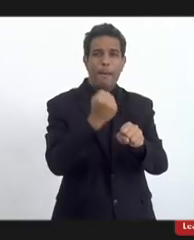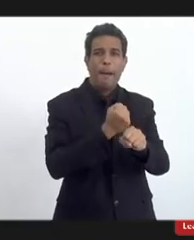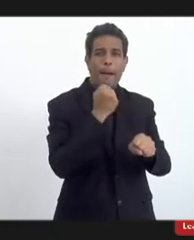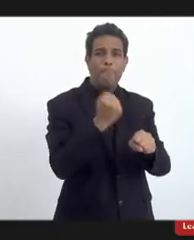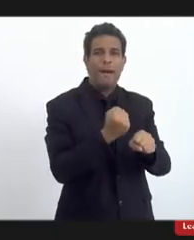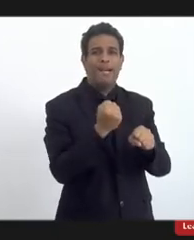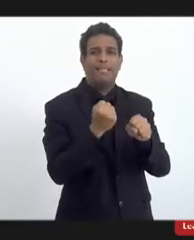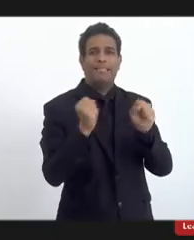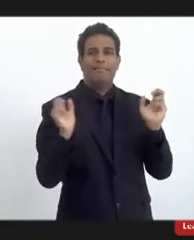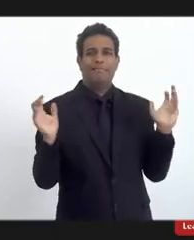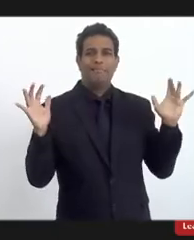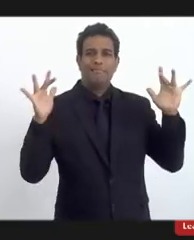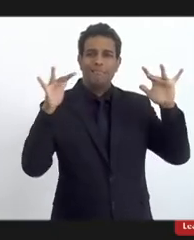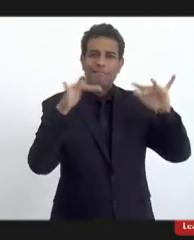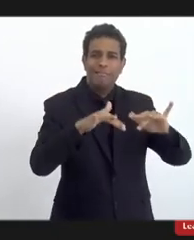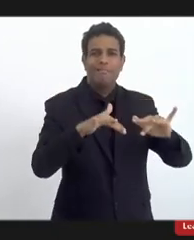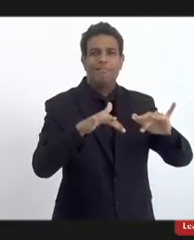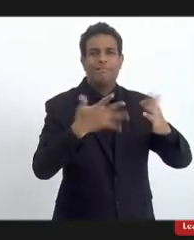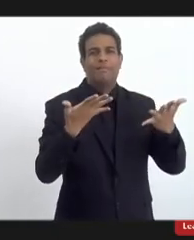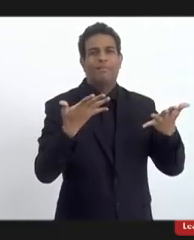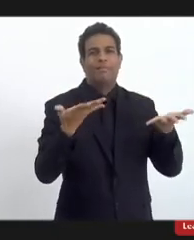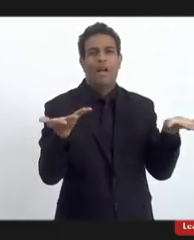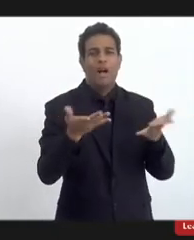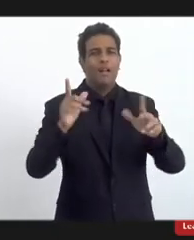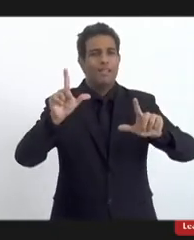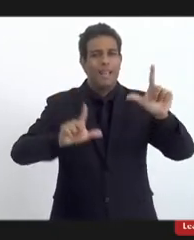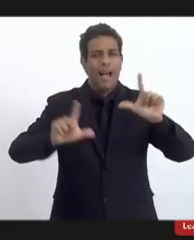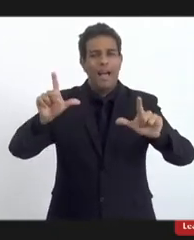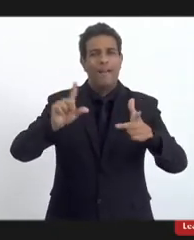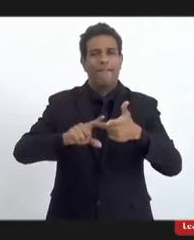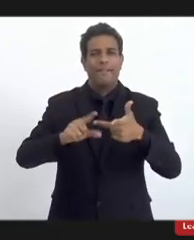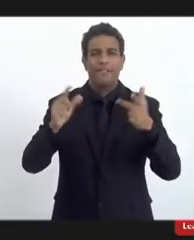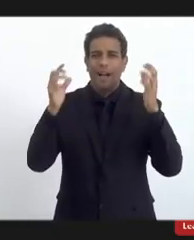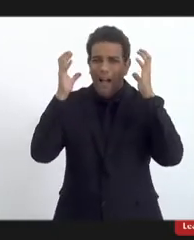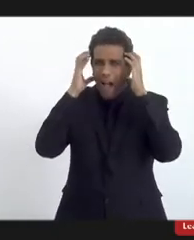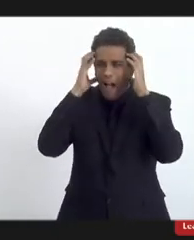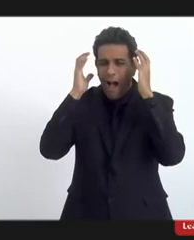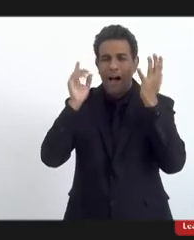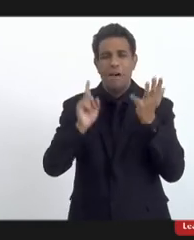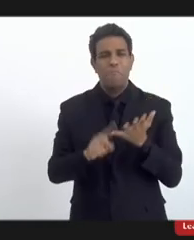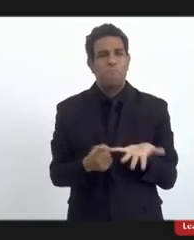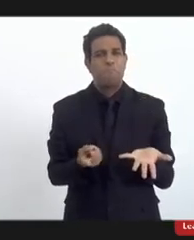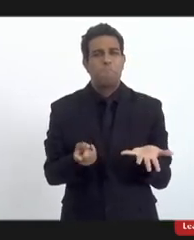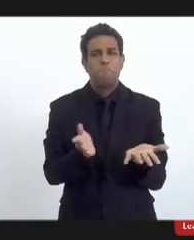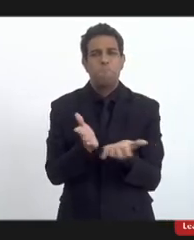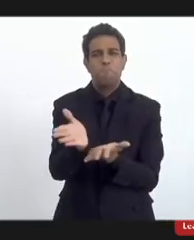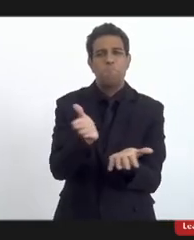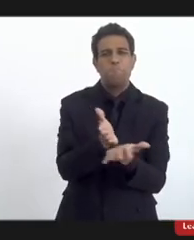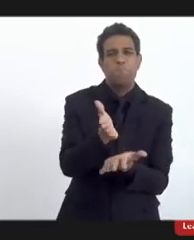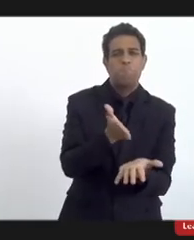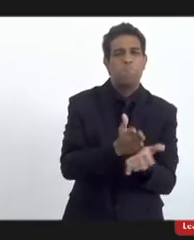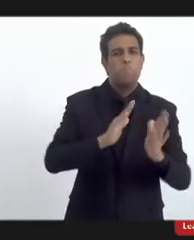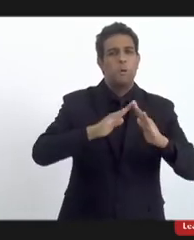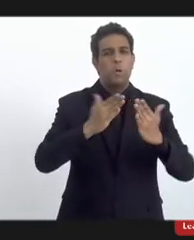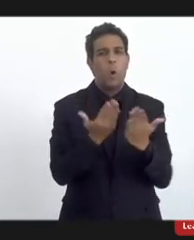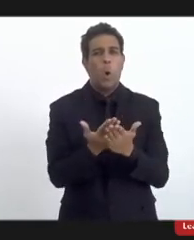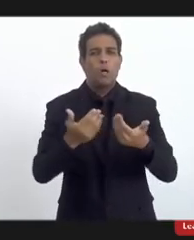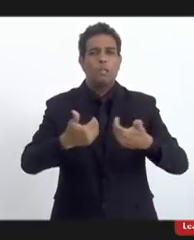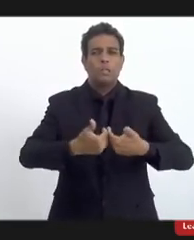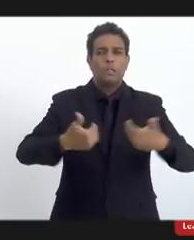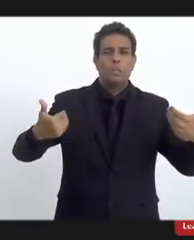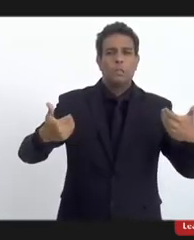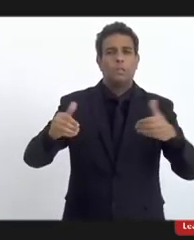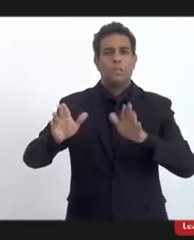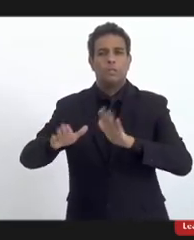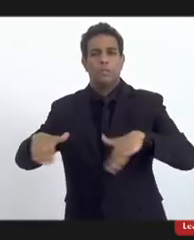massacrados, nos canais de televisão, de rádio, os colégios, as turmas divididas entre